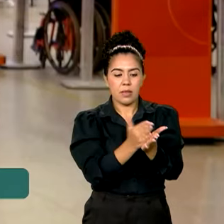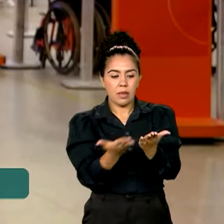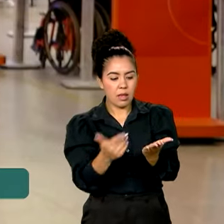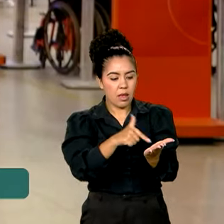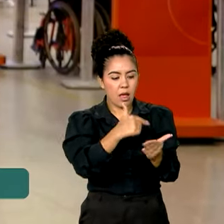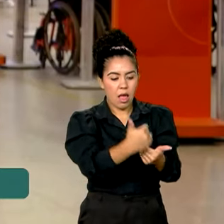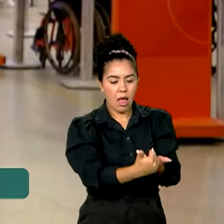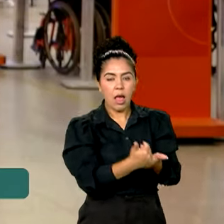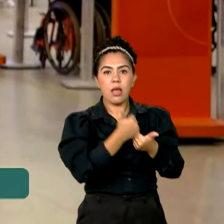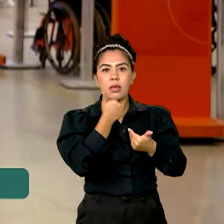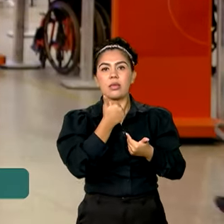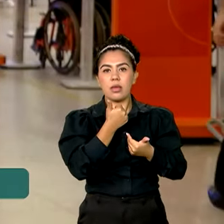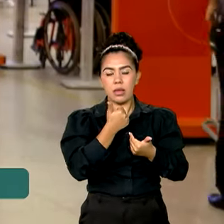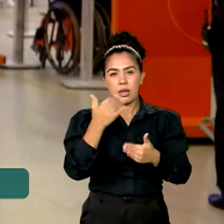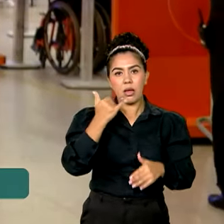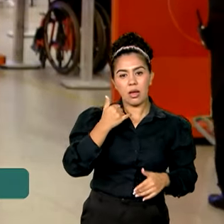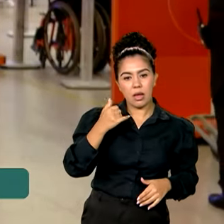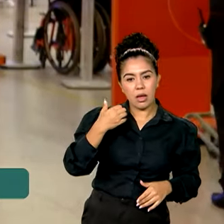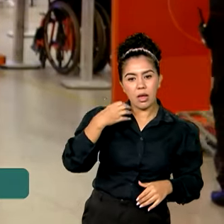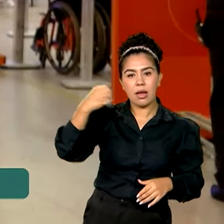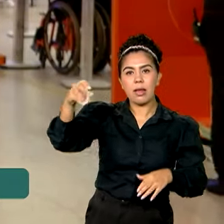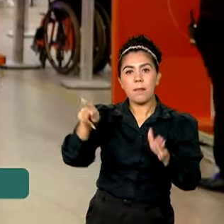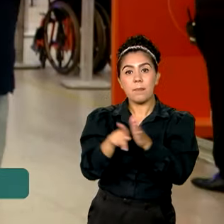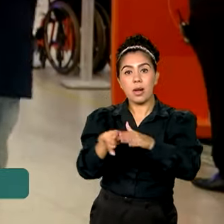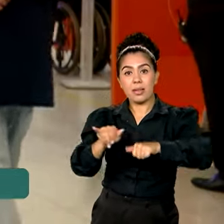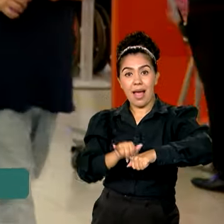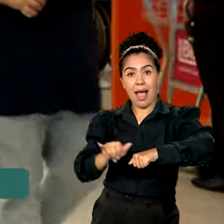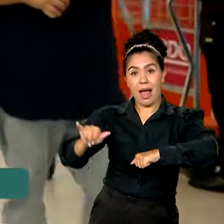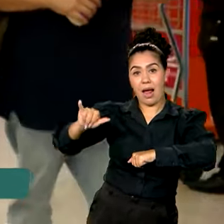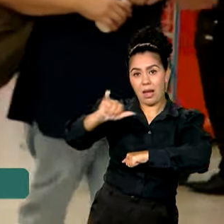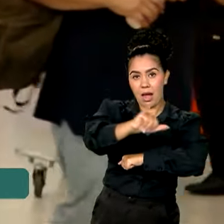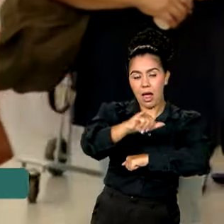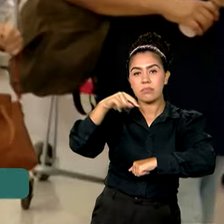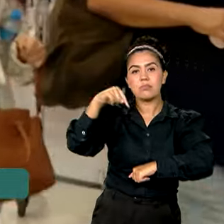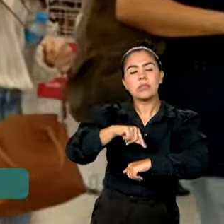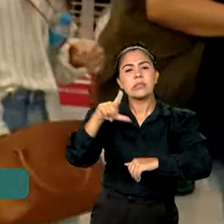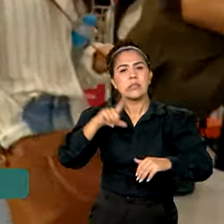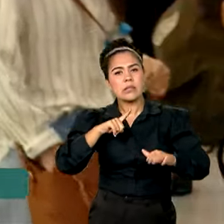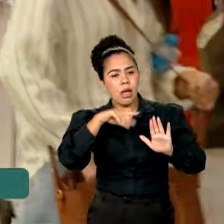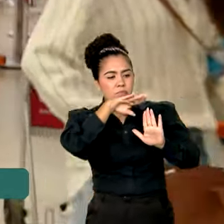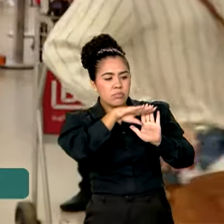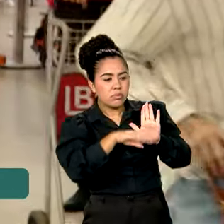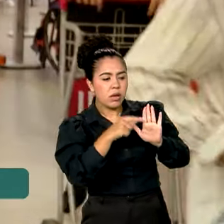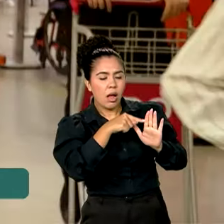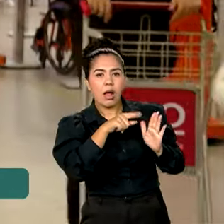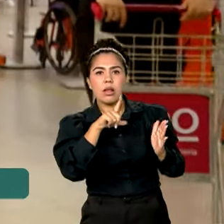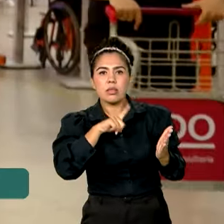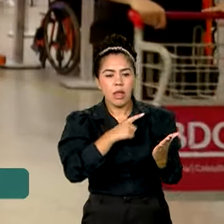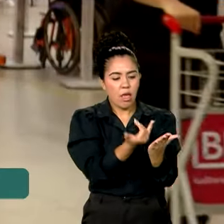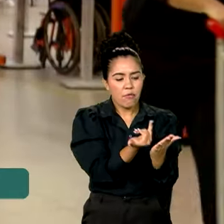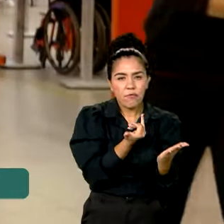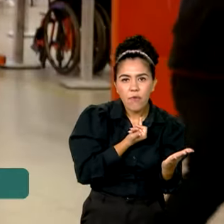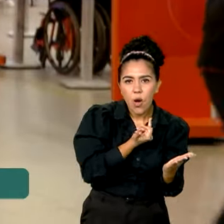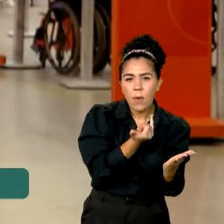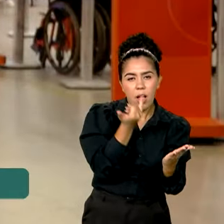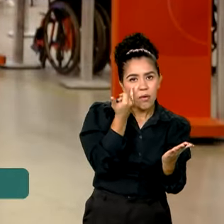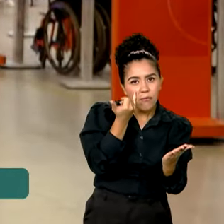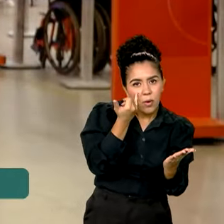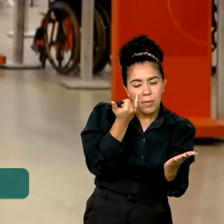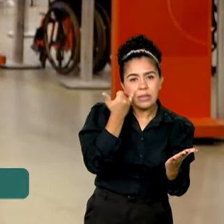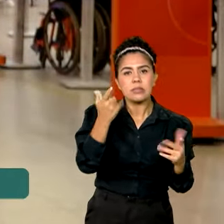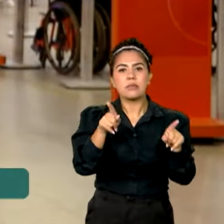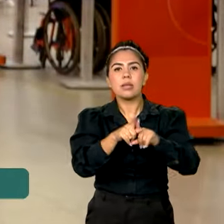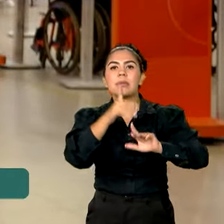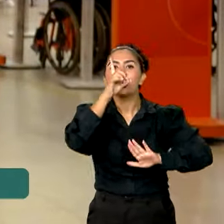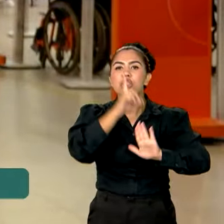pela Agência Nacional de Aviação Civil, a ANAC. Esse guia conta com informações sobre viagens, direitos e responsabilidades dos